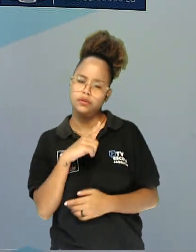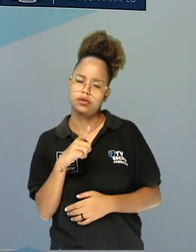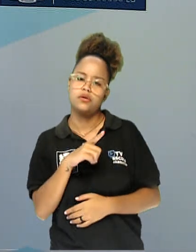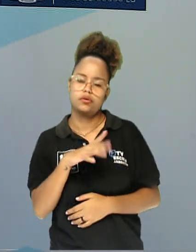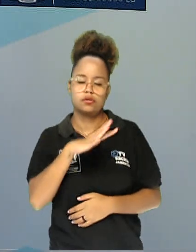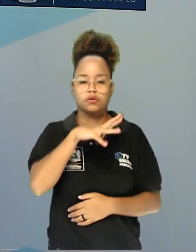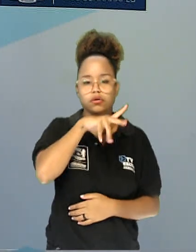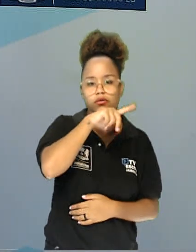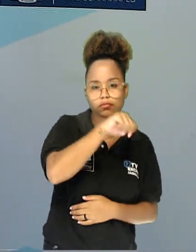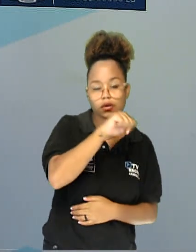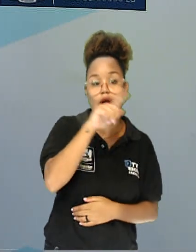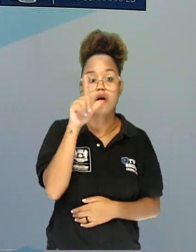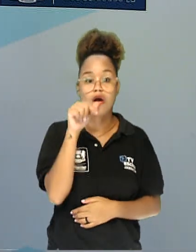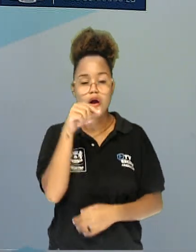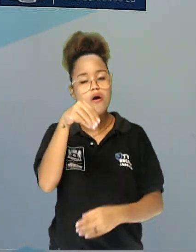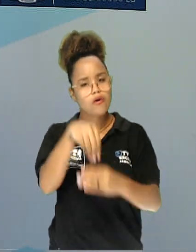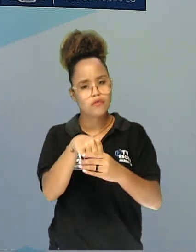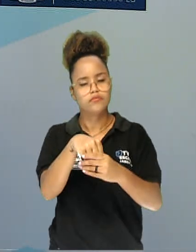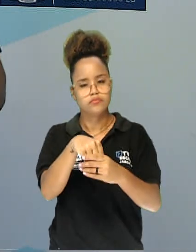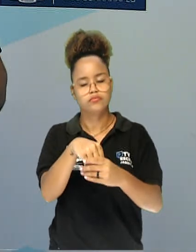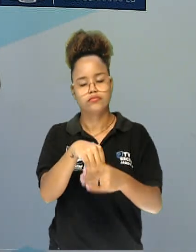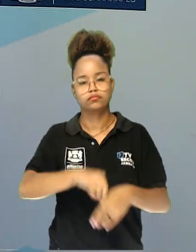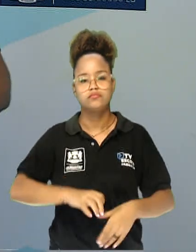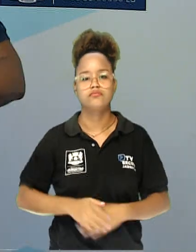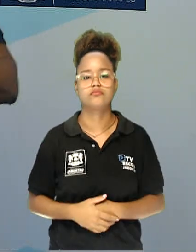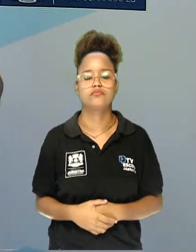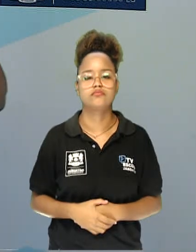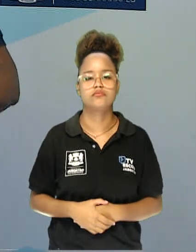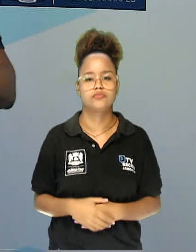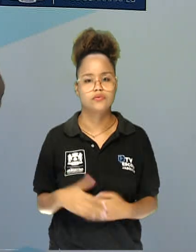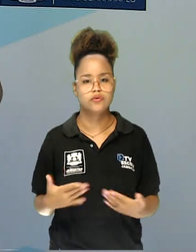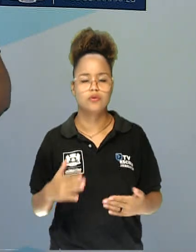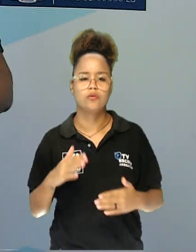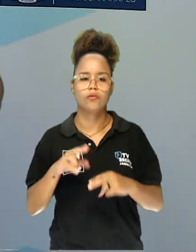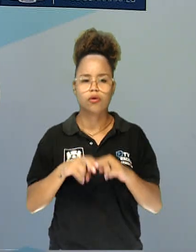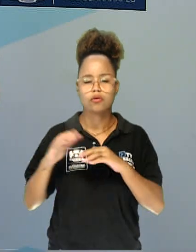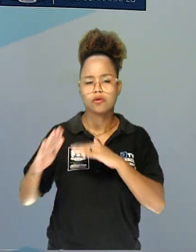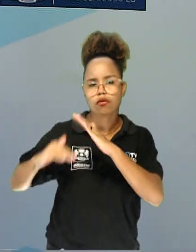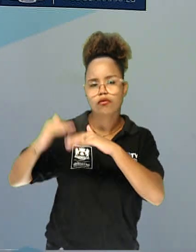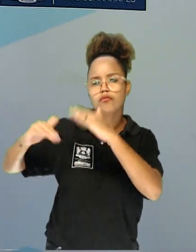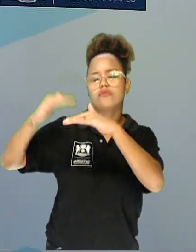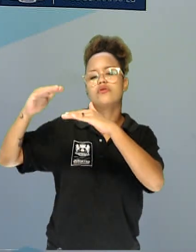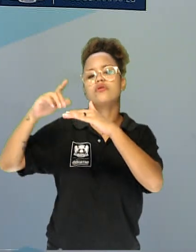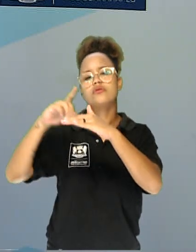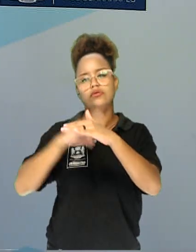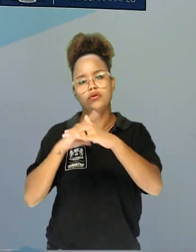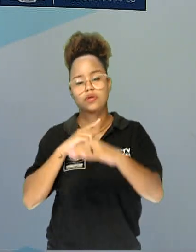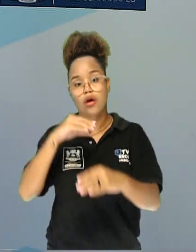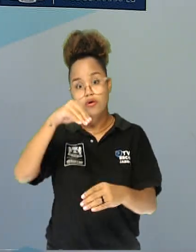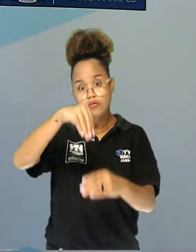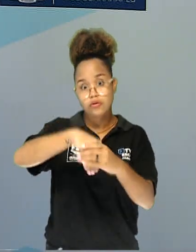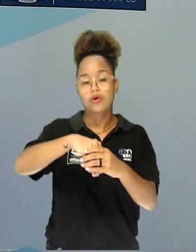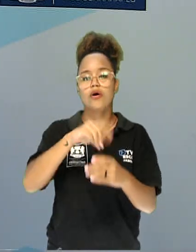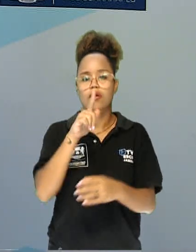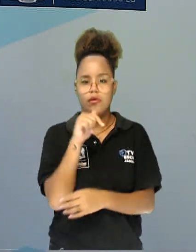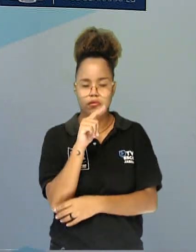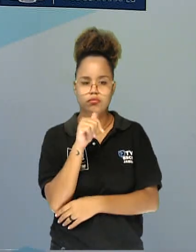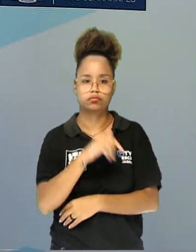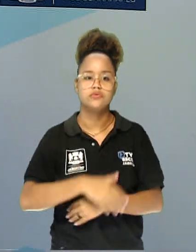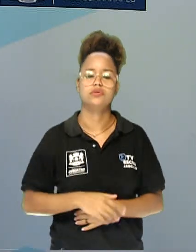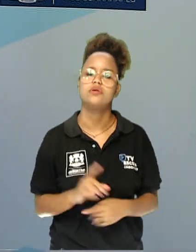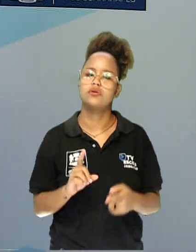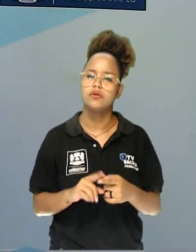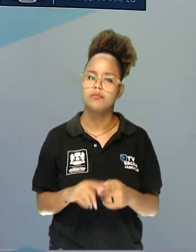aquáticos, né? Que pela sua evolução desenvolveram o hábito de ficar dentro d'água. E eles